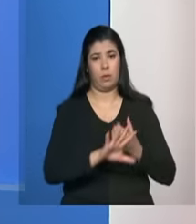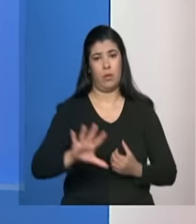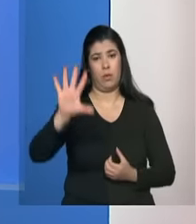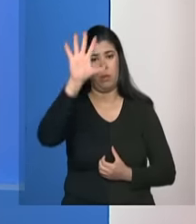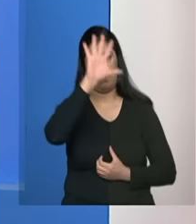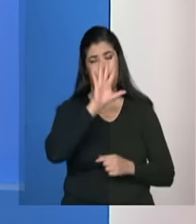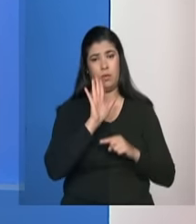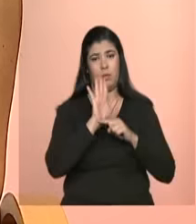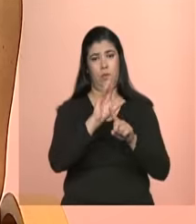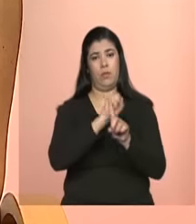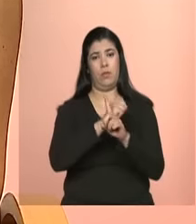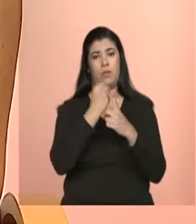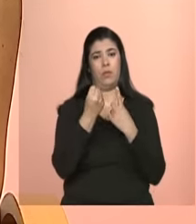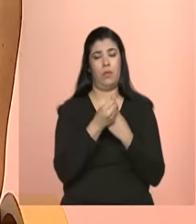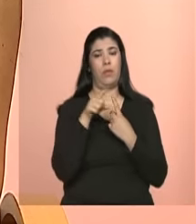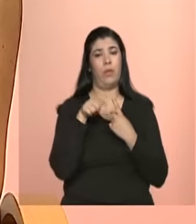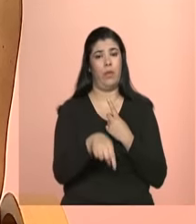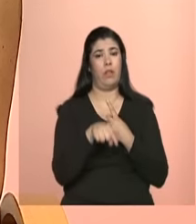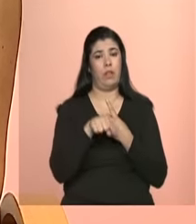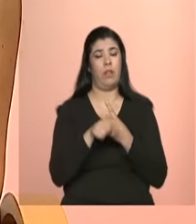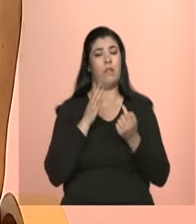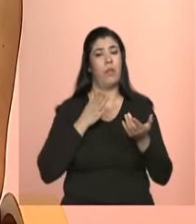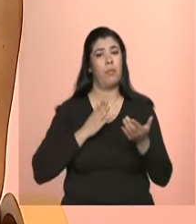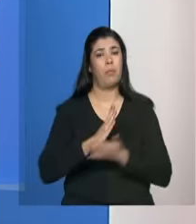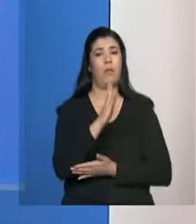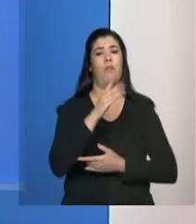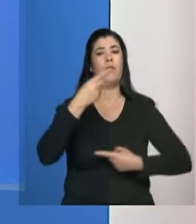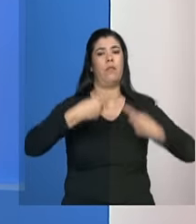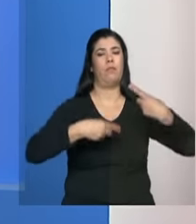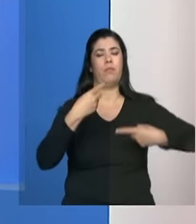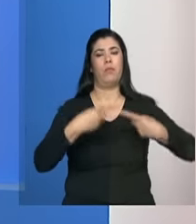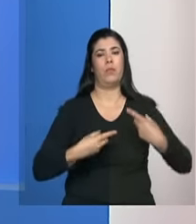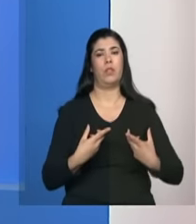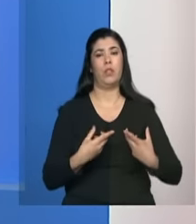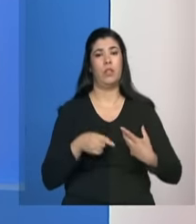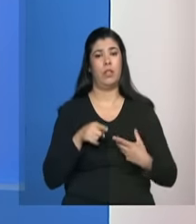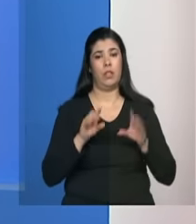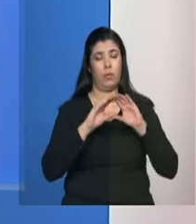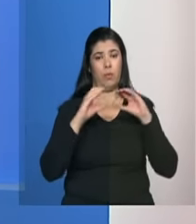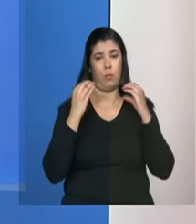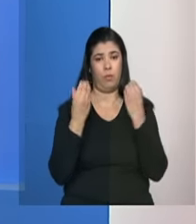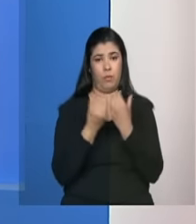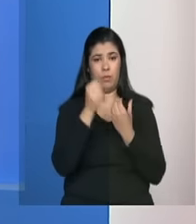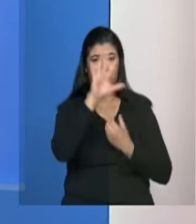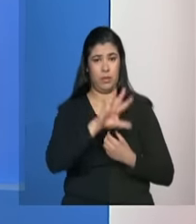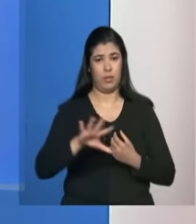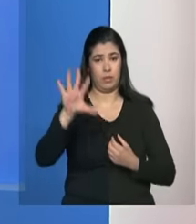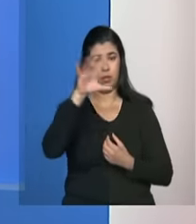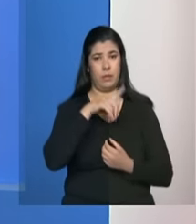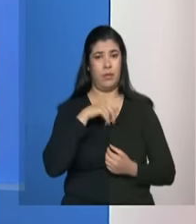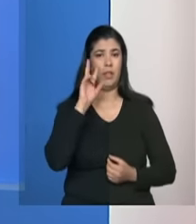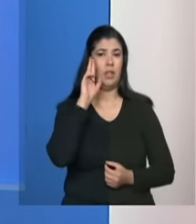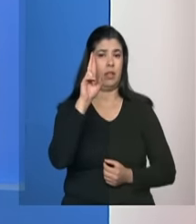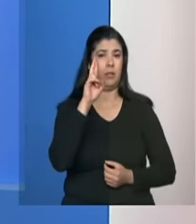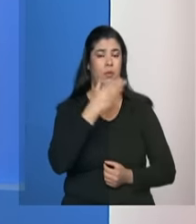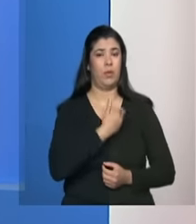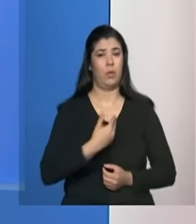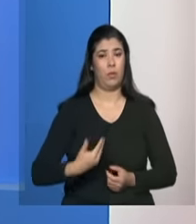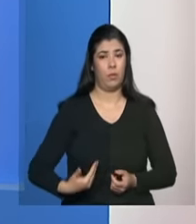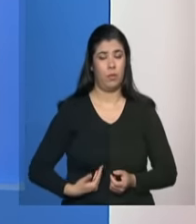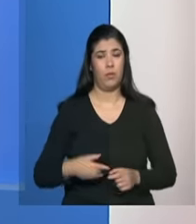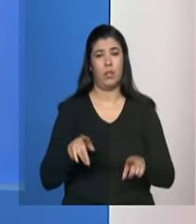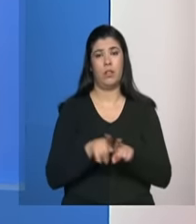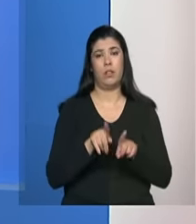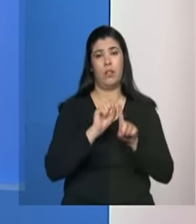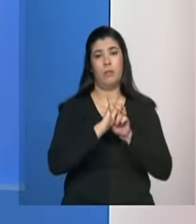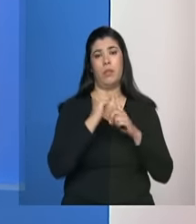o órgão responsável por aprovar a política da assistência social o Conselho Nacional é formado tanto por representantes governamentais como também